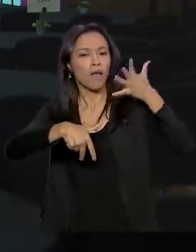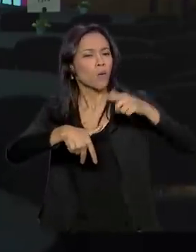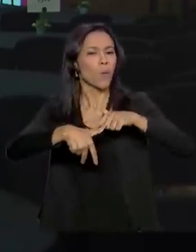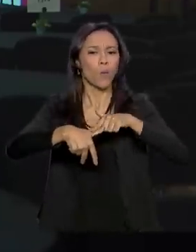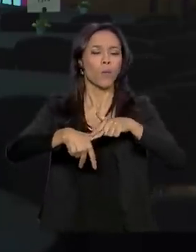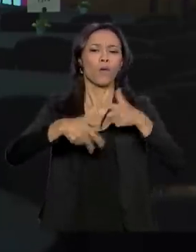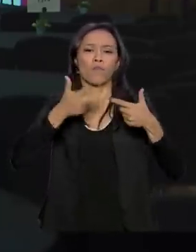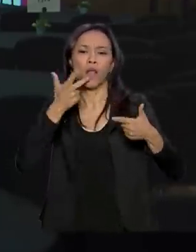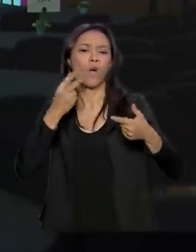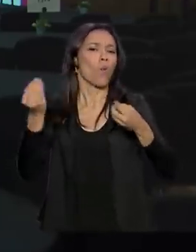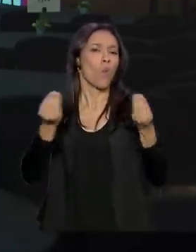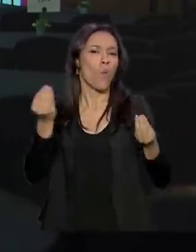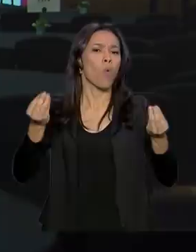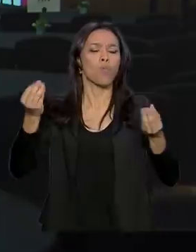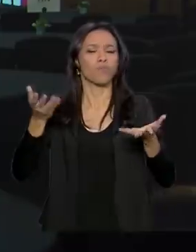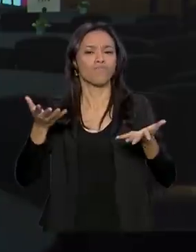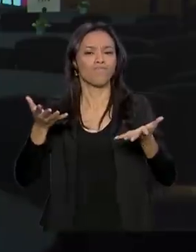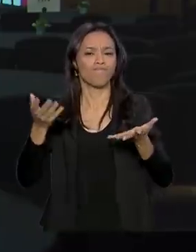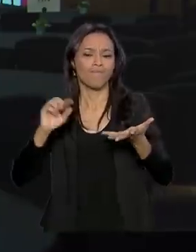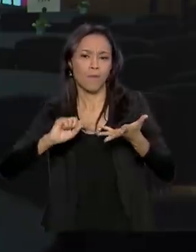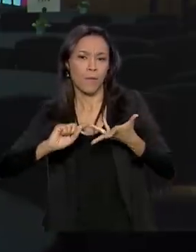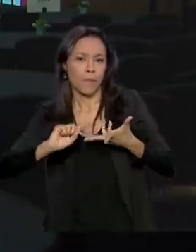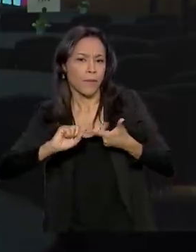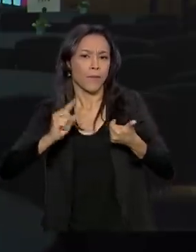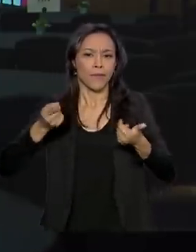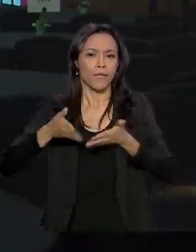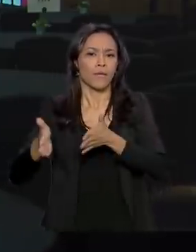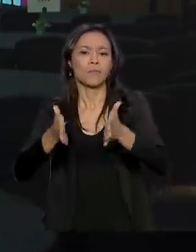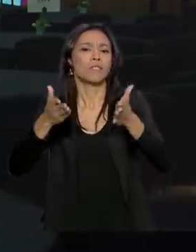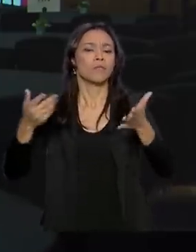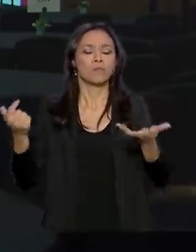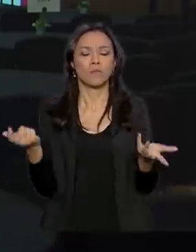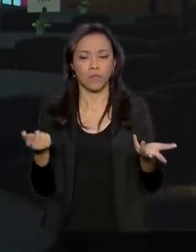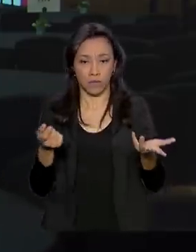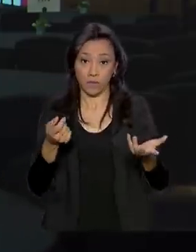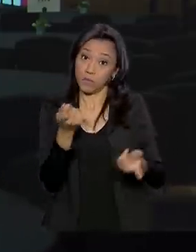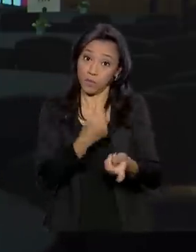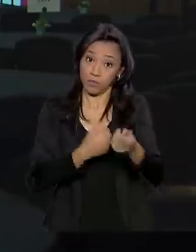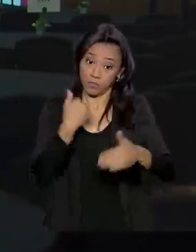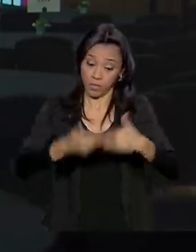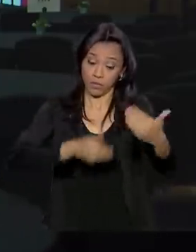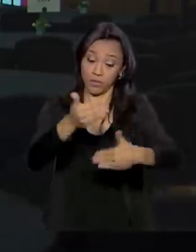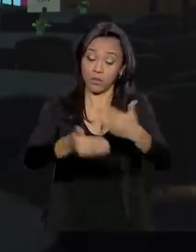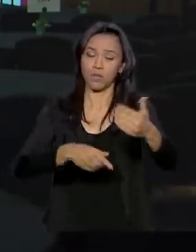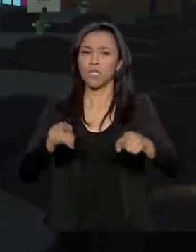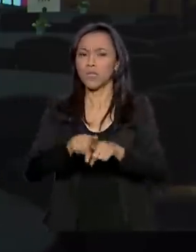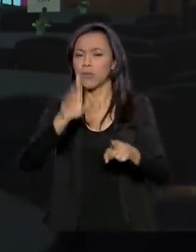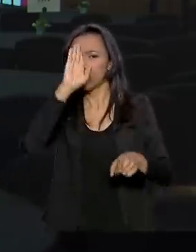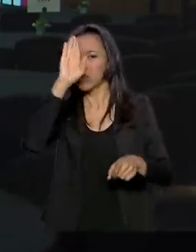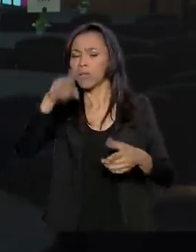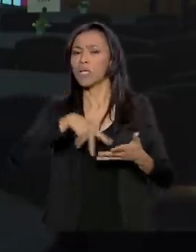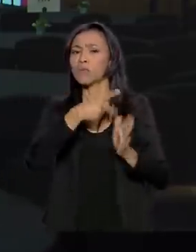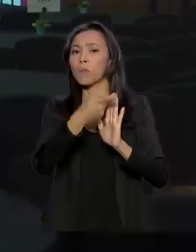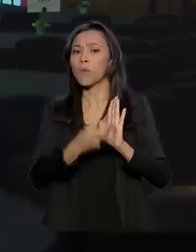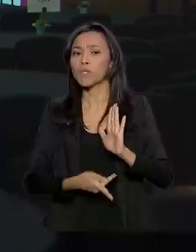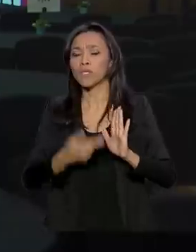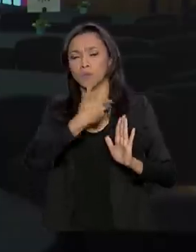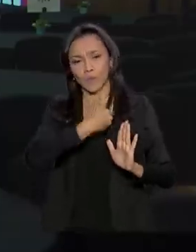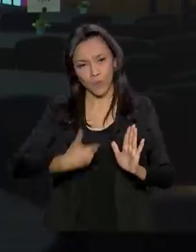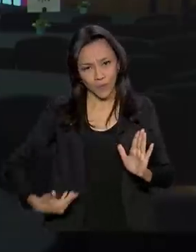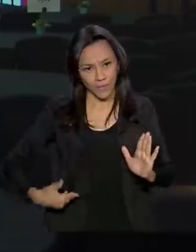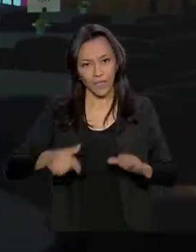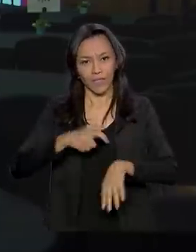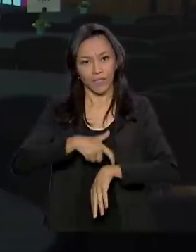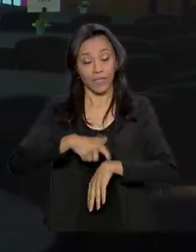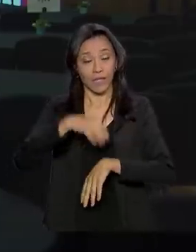caminhos para o crescimento e também os principais projetos do governo. O evento está previsto para logo mais às